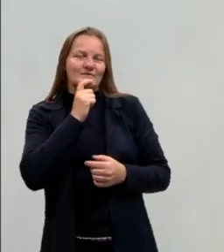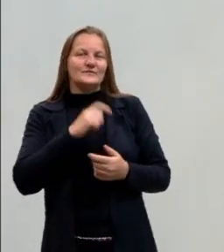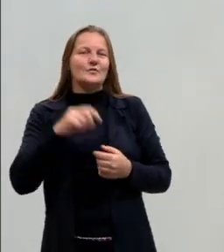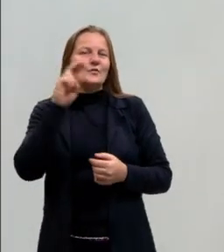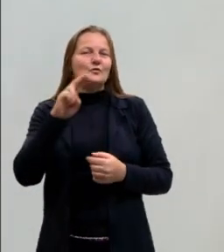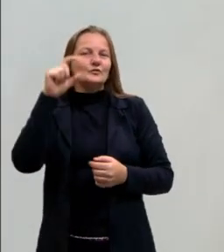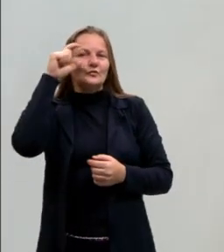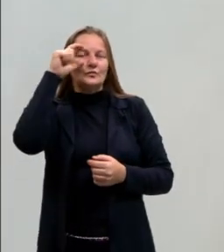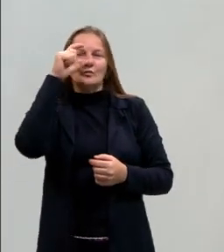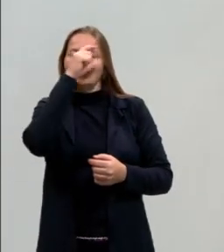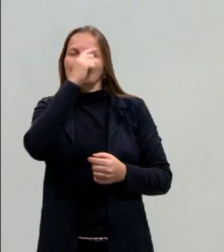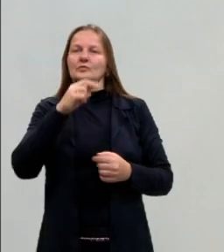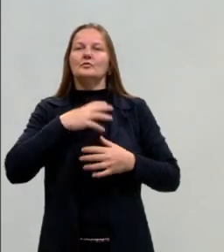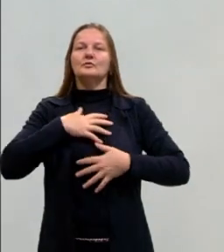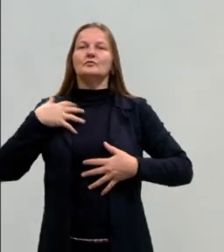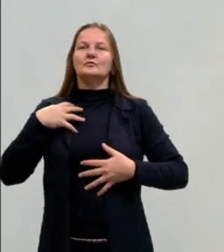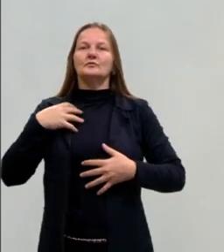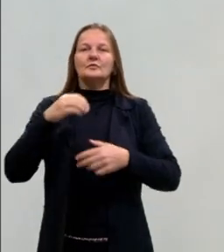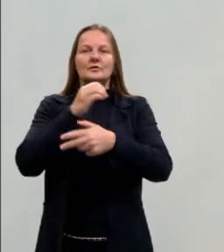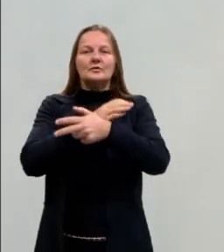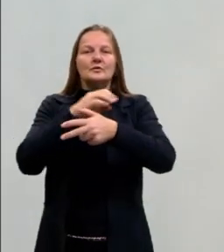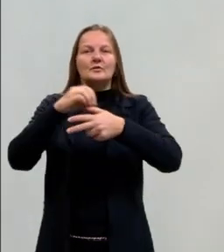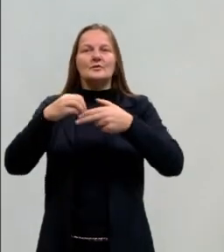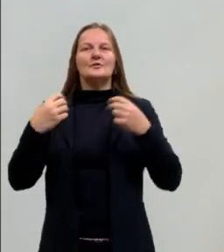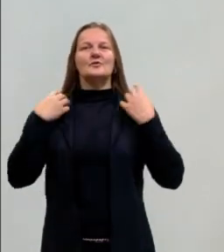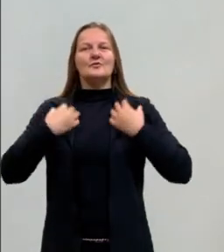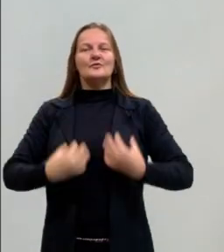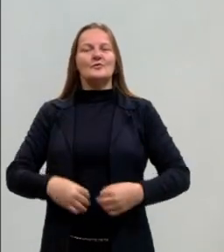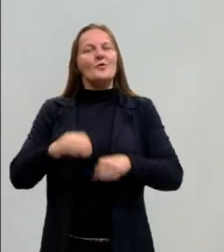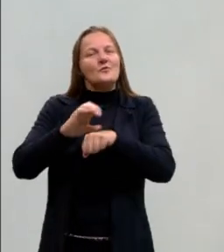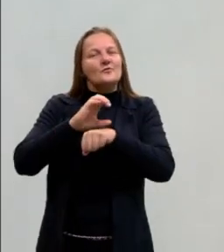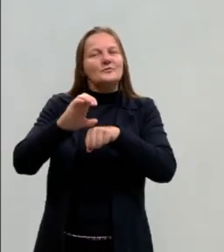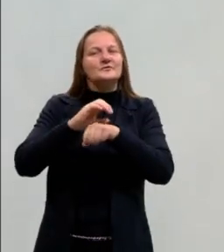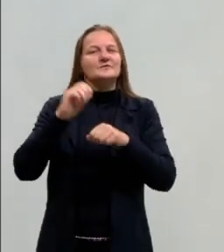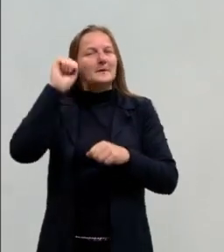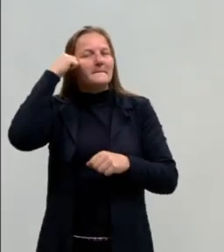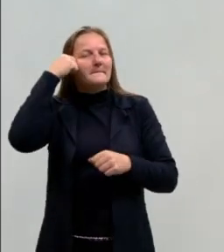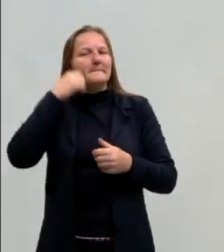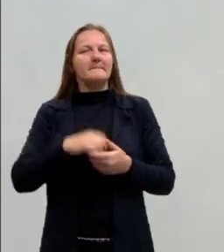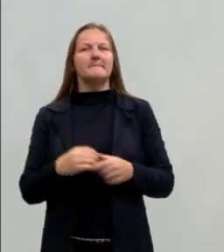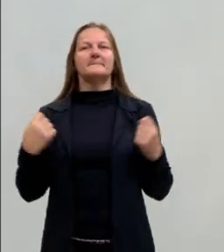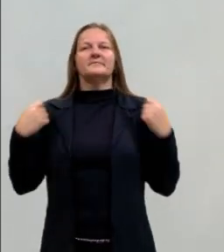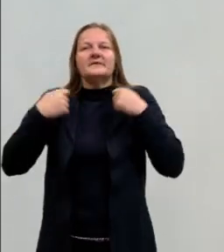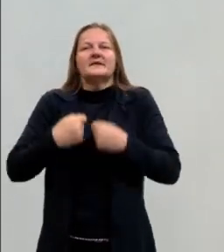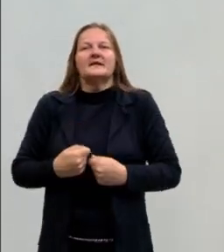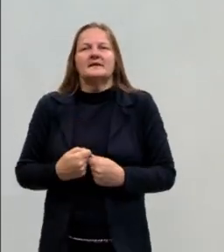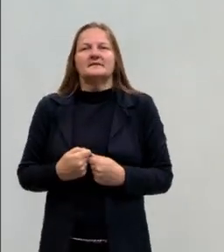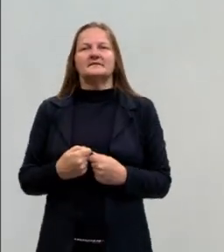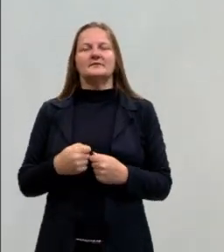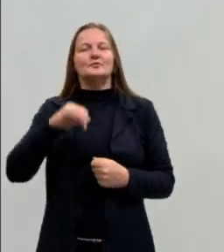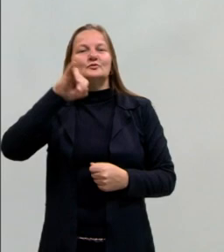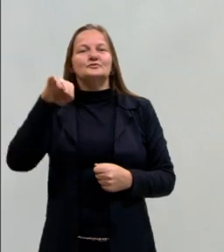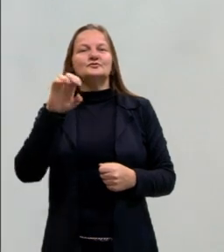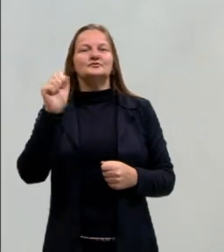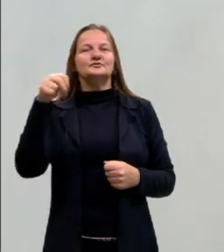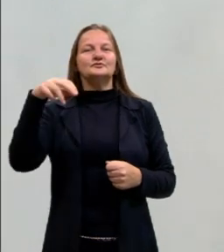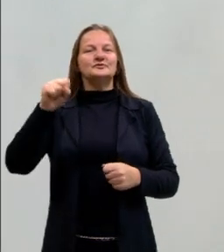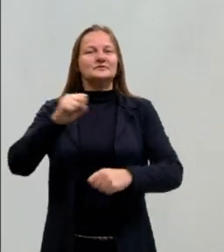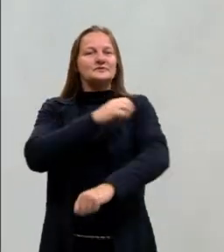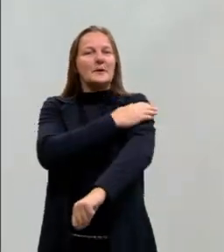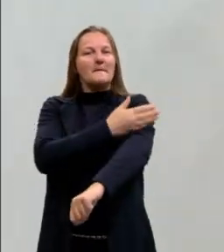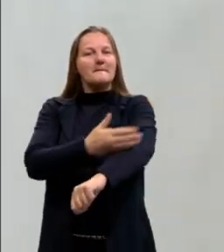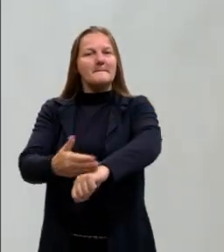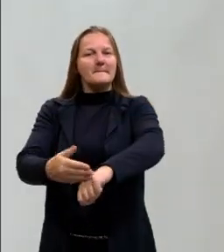estou utilizando a camiseta do pré-ENEM, uma em sharp, no tom de cinza e preto, e um casaco também jeans com as mangas